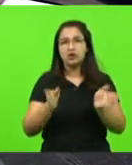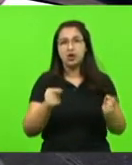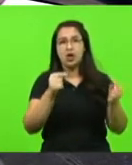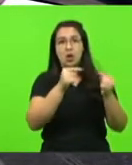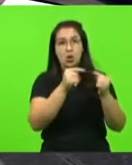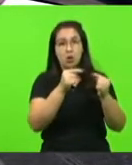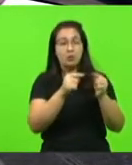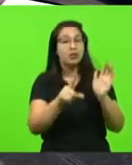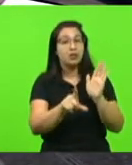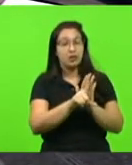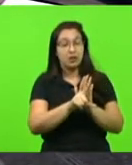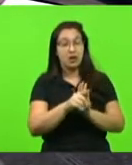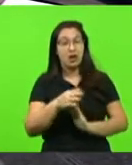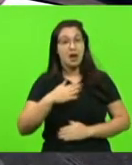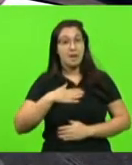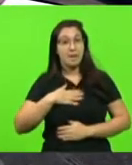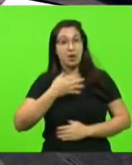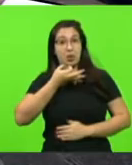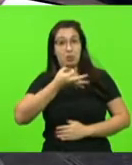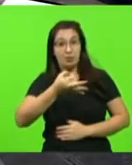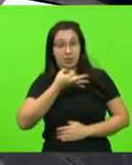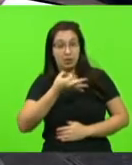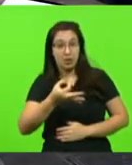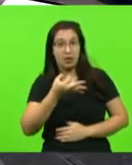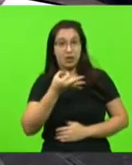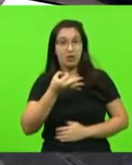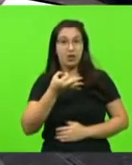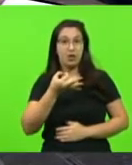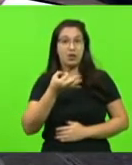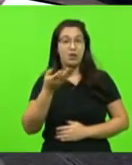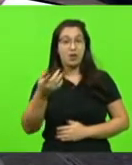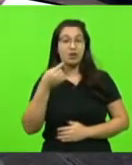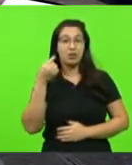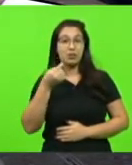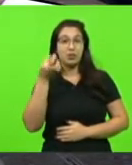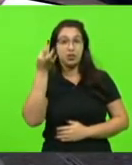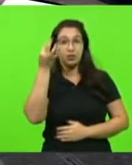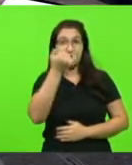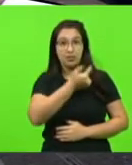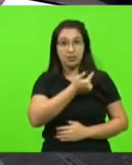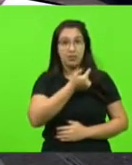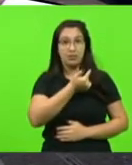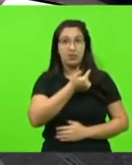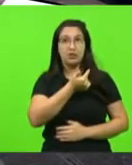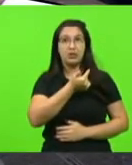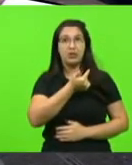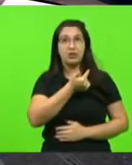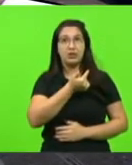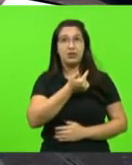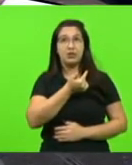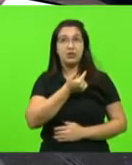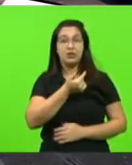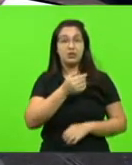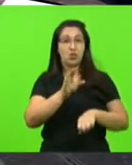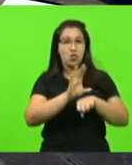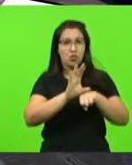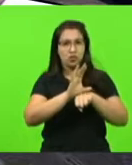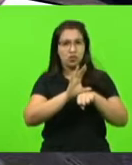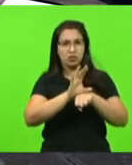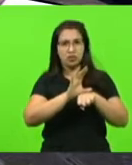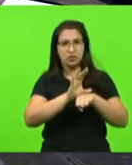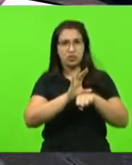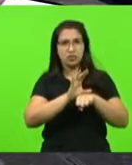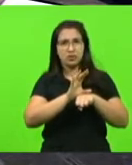Na minha opinião, o que o deputado Fabiano fez nem seria a inconstitucionalidade mais